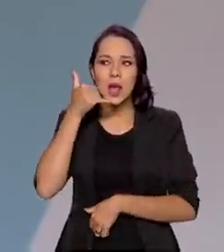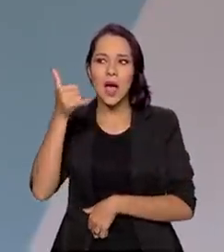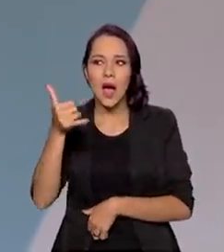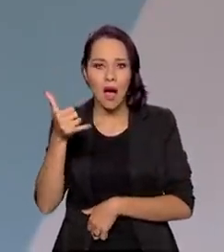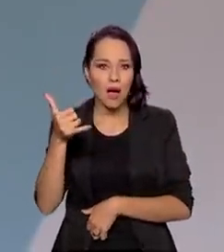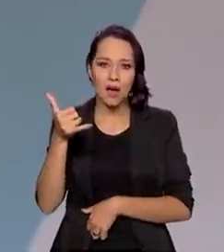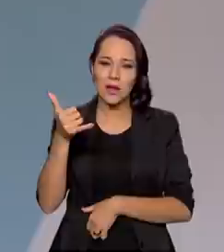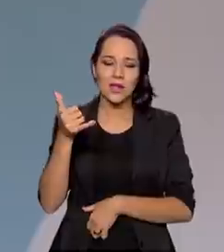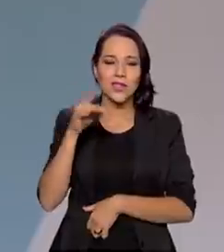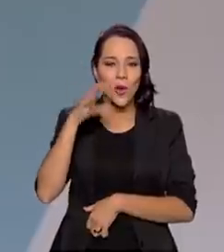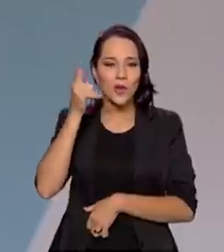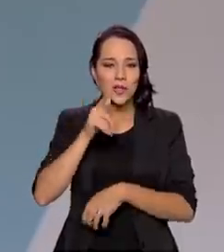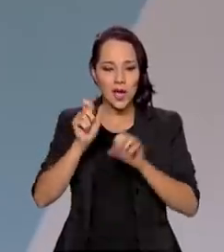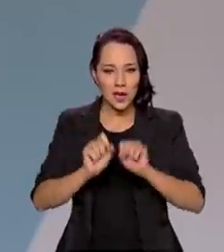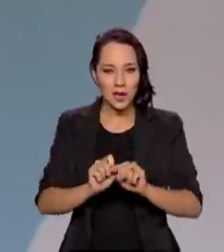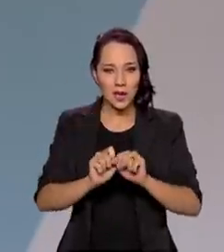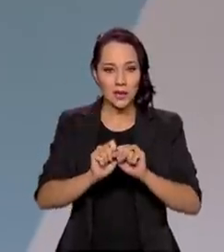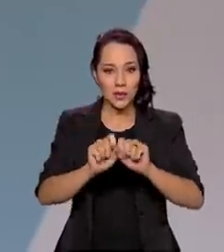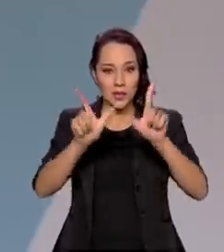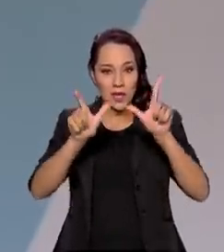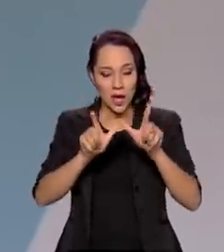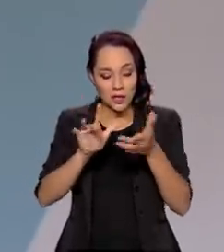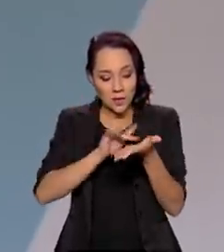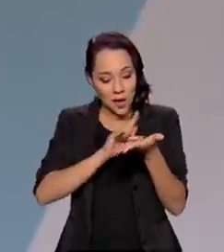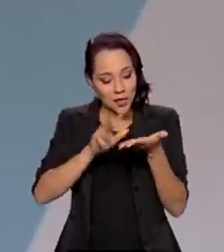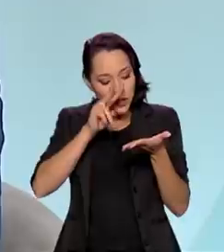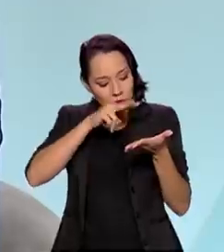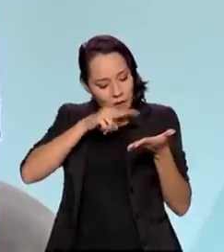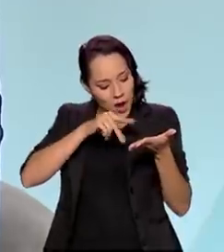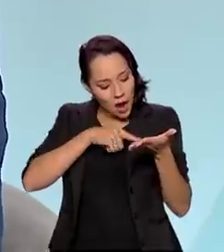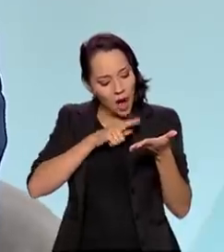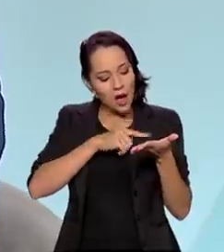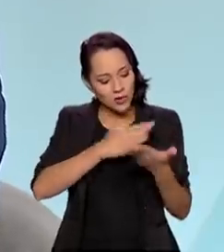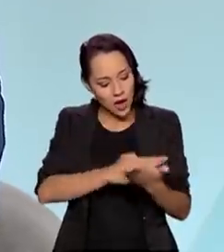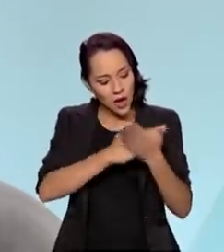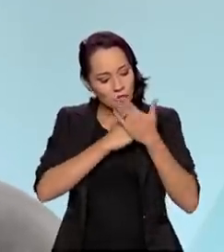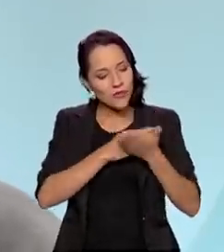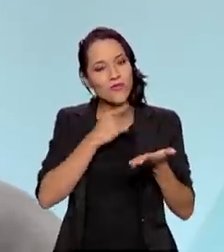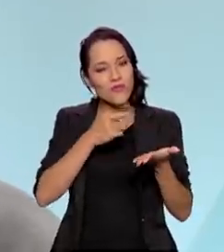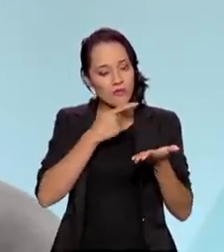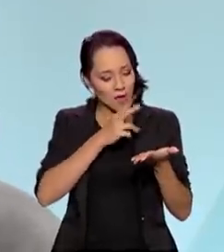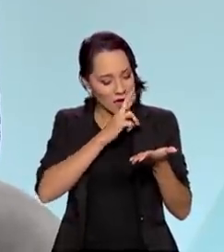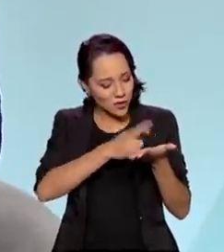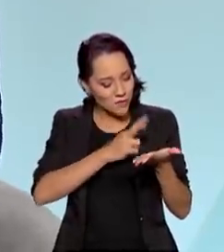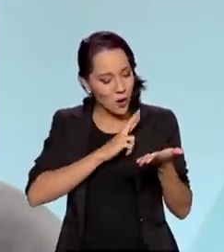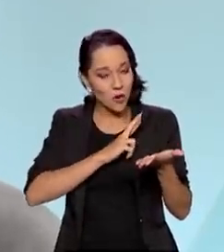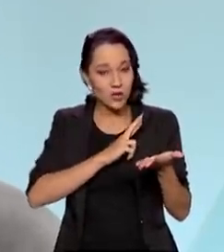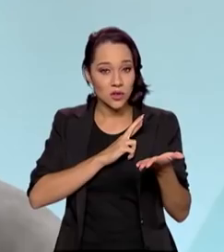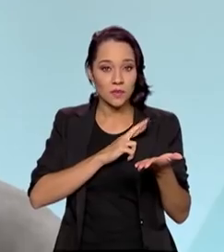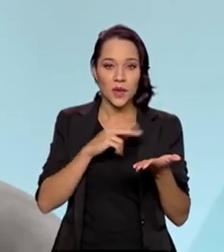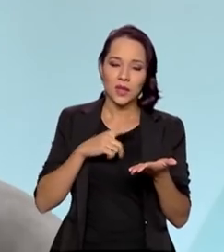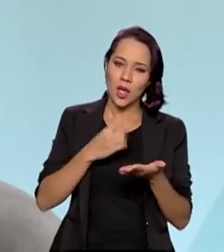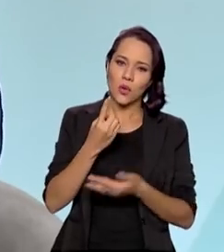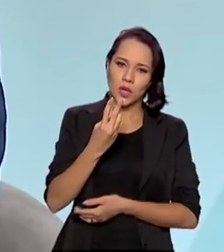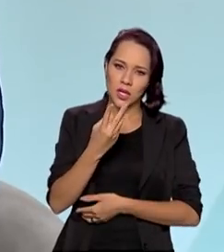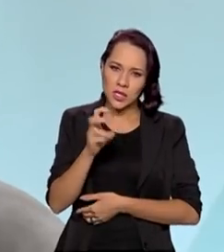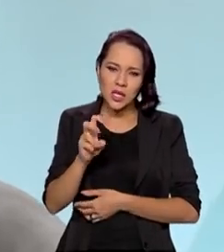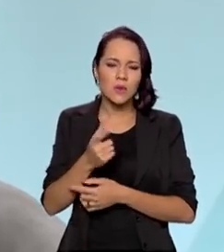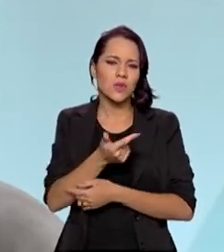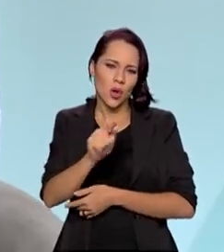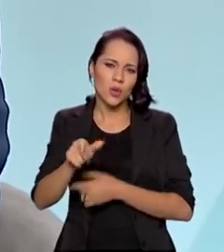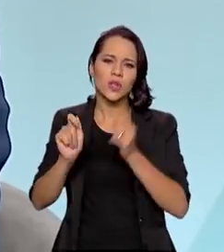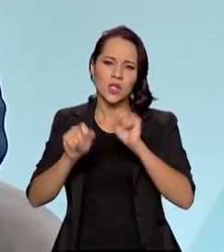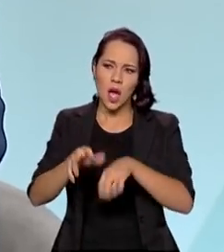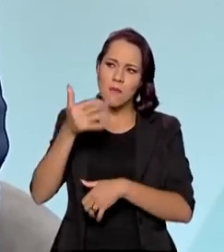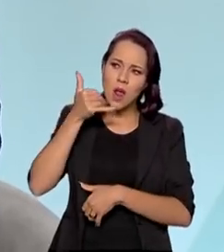no telefone, você consegue ali diretamente, aquele robô já atende a maioria das dúvidas. Mas, claro, tem o 135, tem outros canais